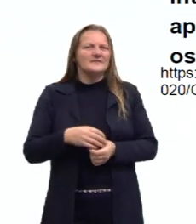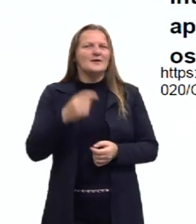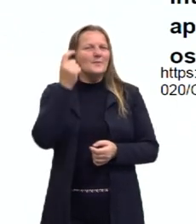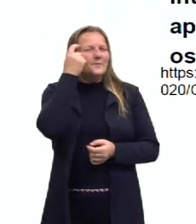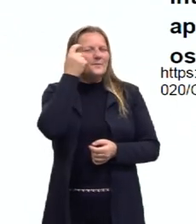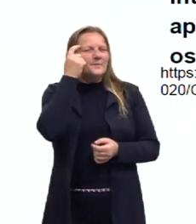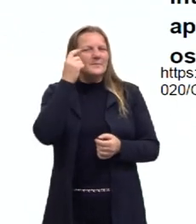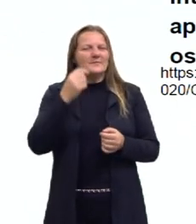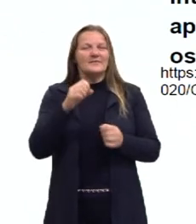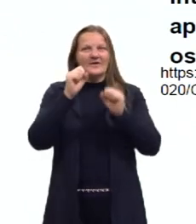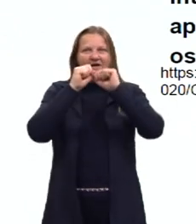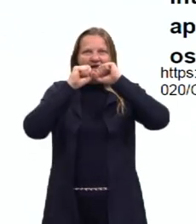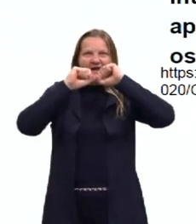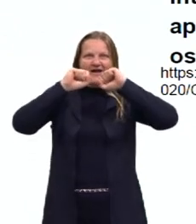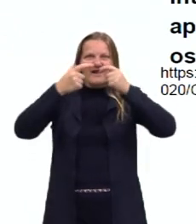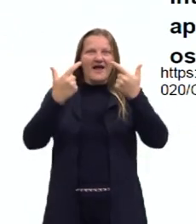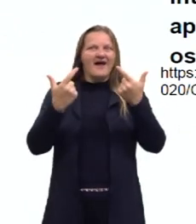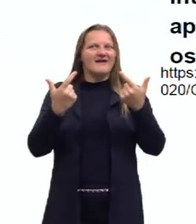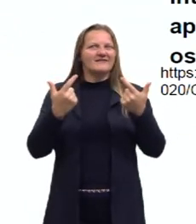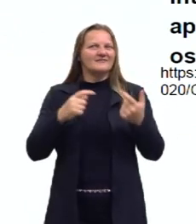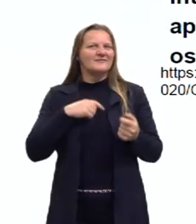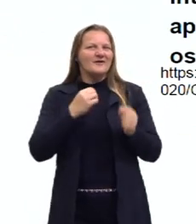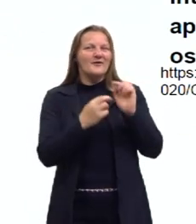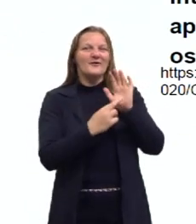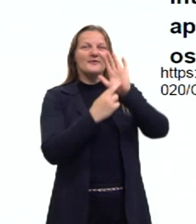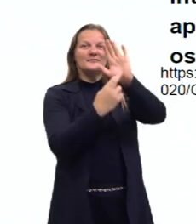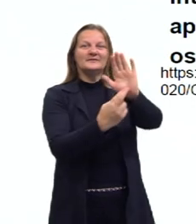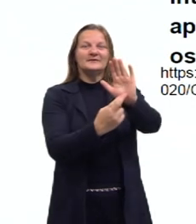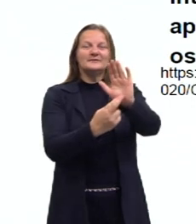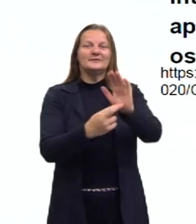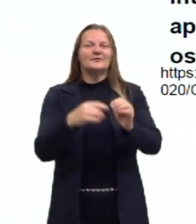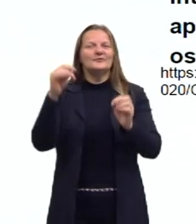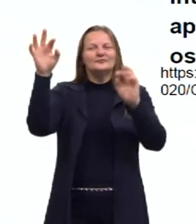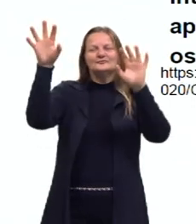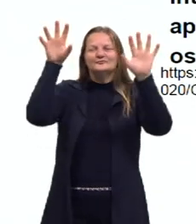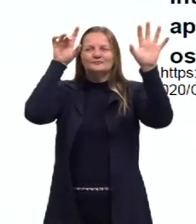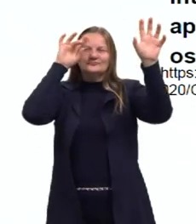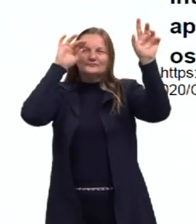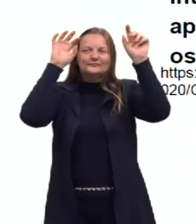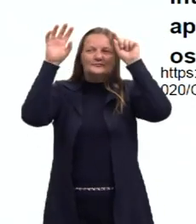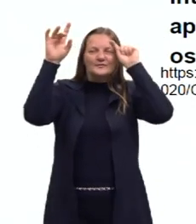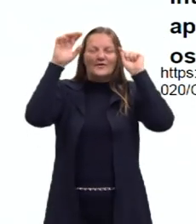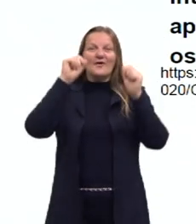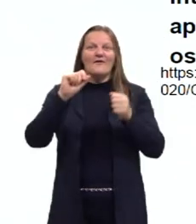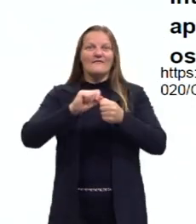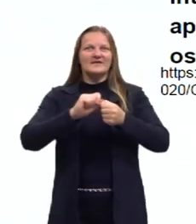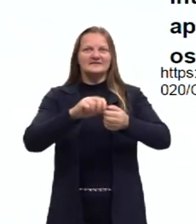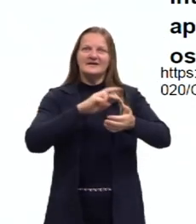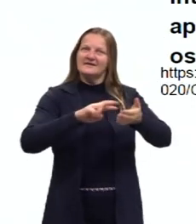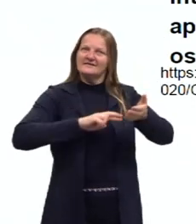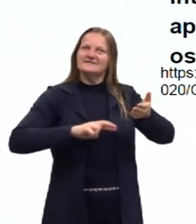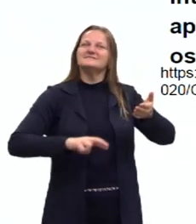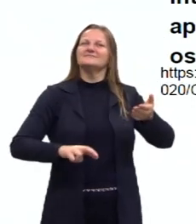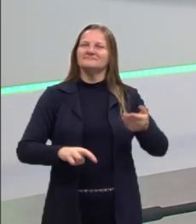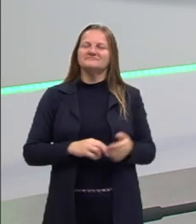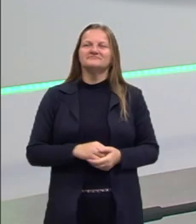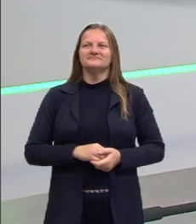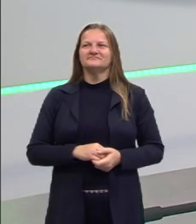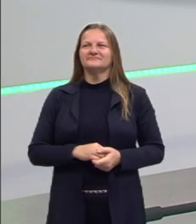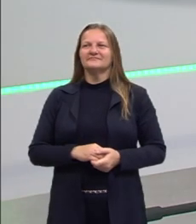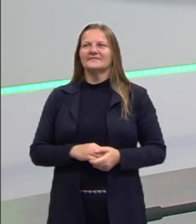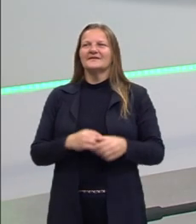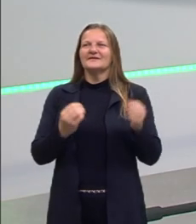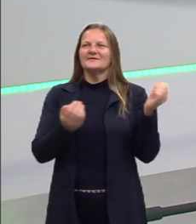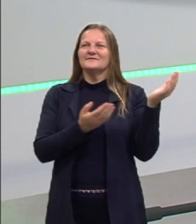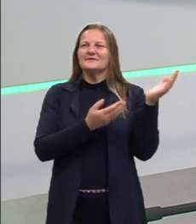que é claro, representam muito bem a nossa inspiração para produzir o texto de redação. E nós temos aqui no